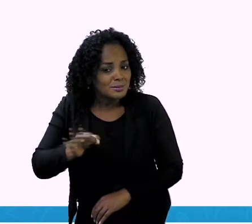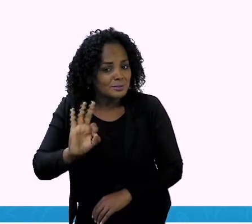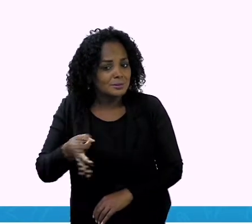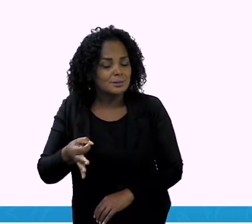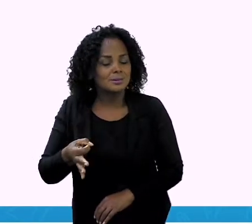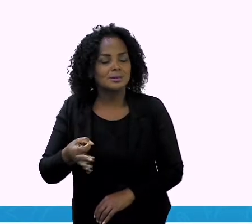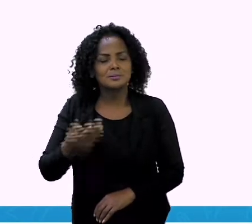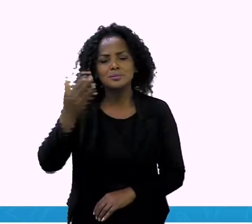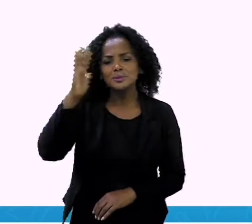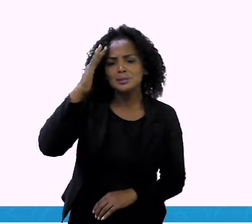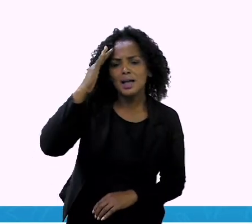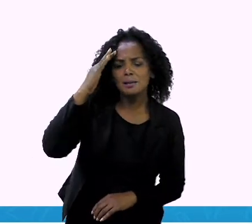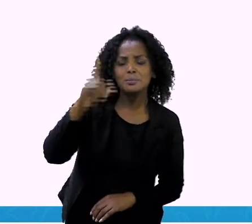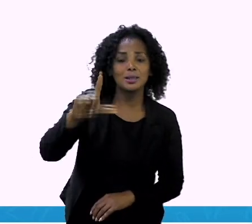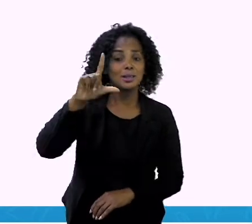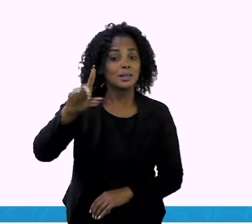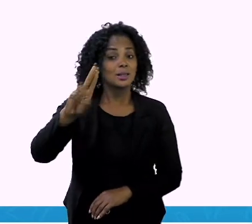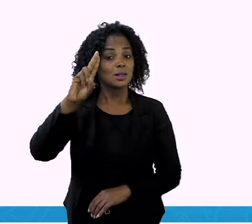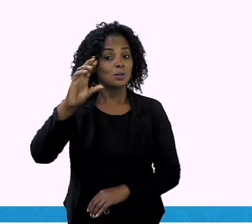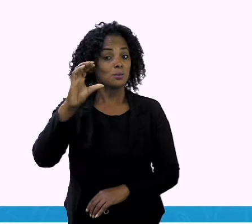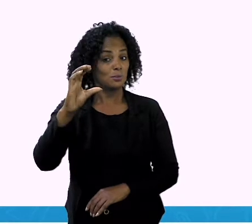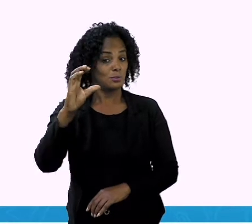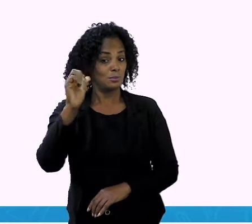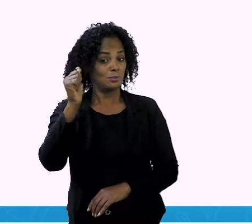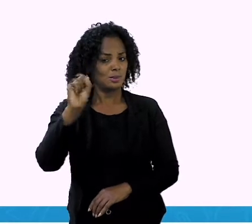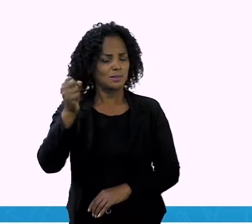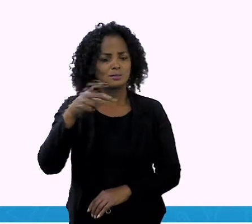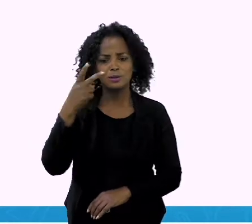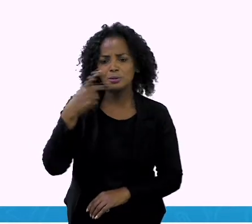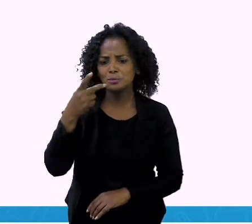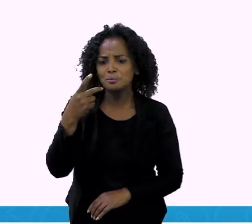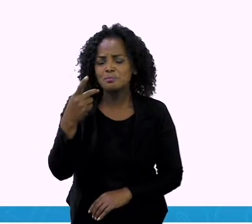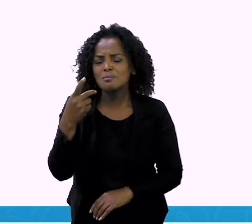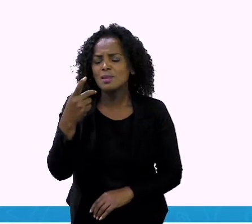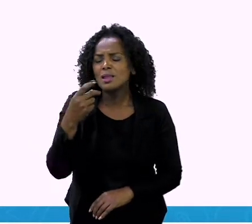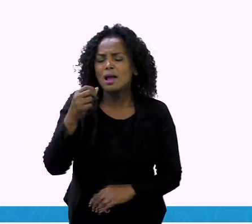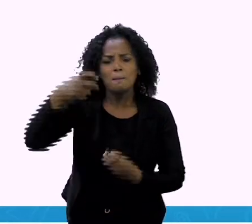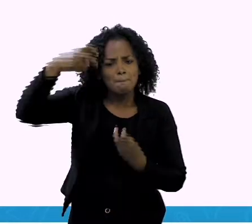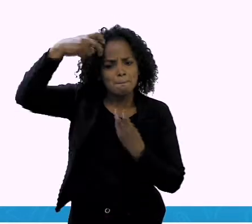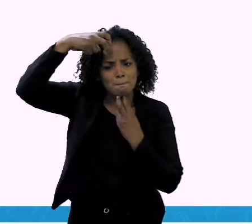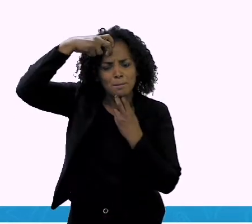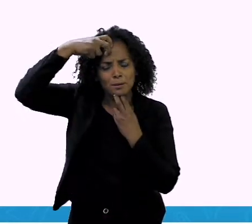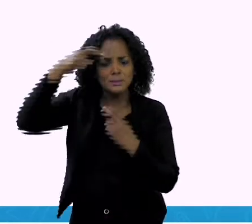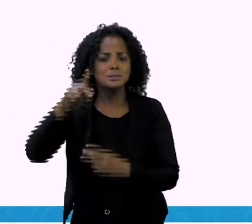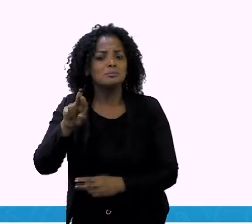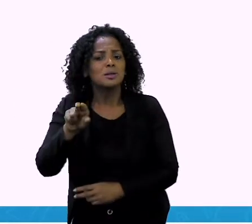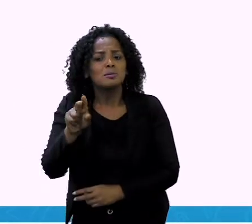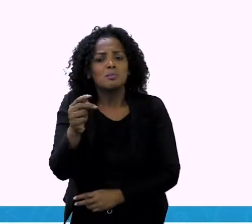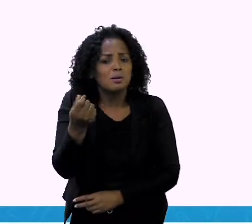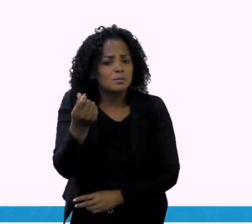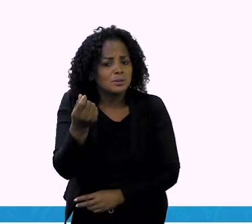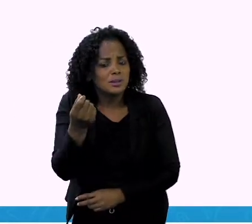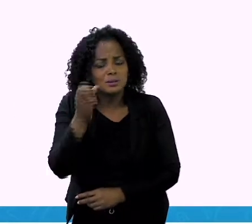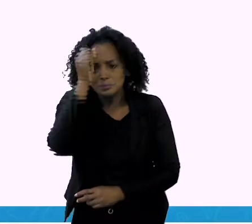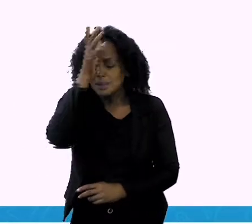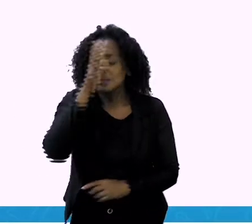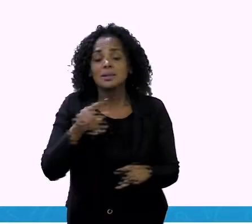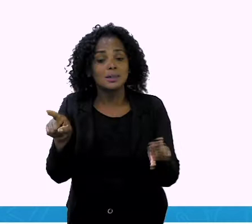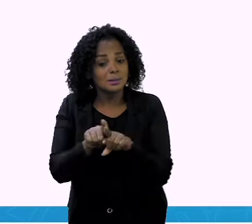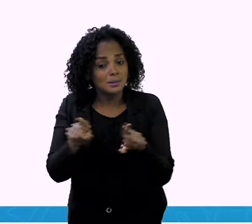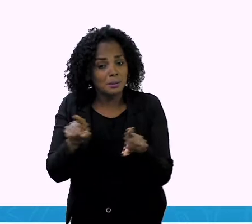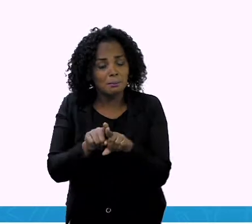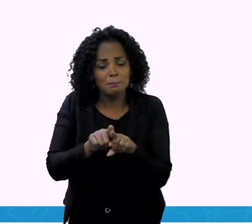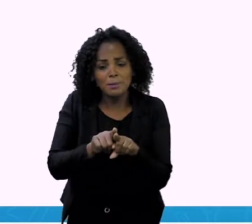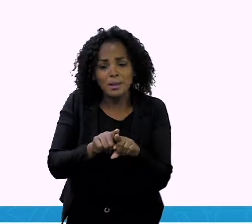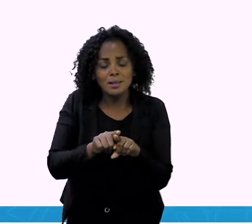Sabe, seu Lucas, ela falou, bode não é como se fosse dinheiro. Galinha também não é. Até